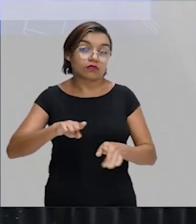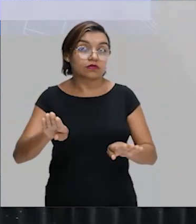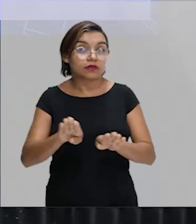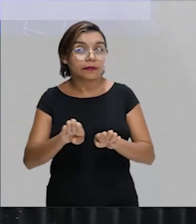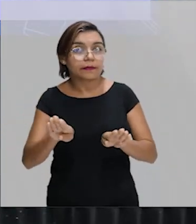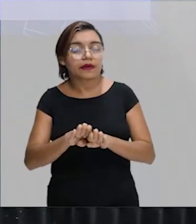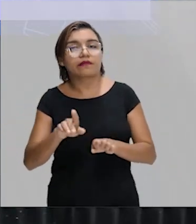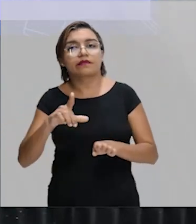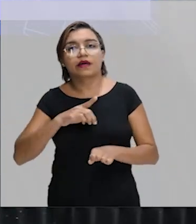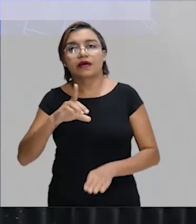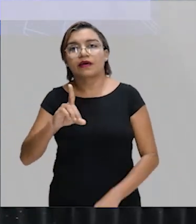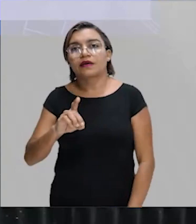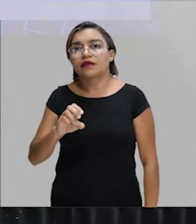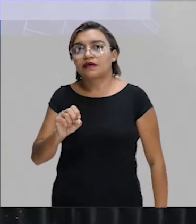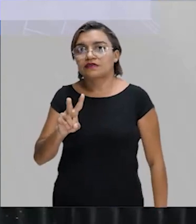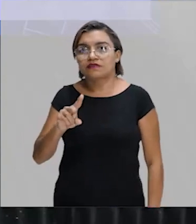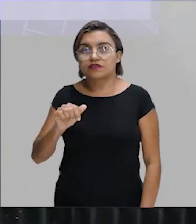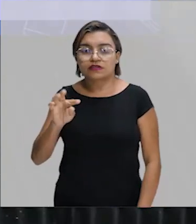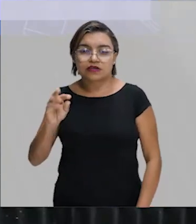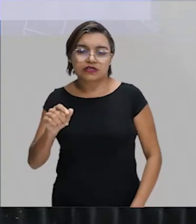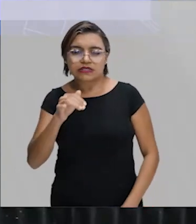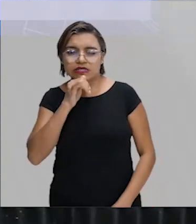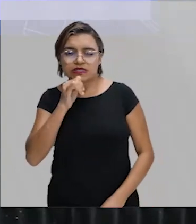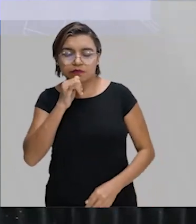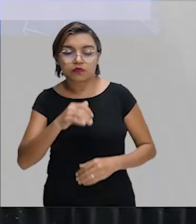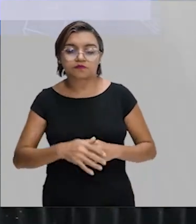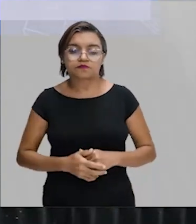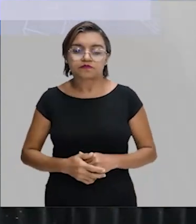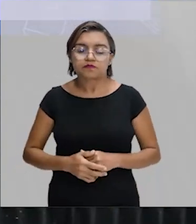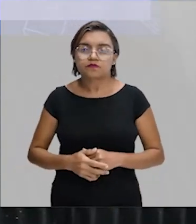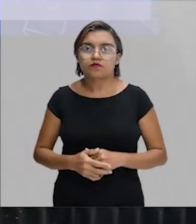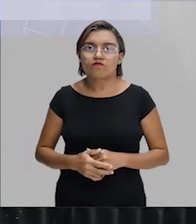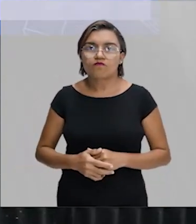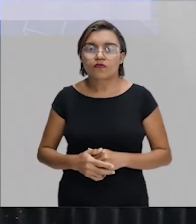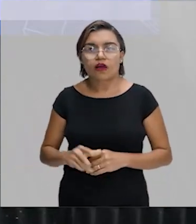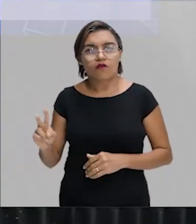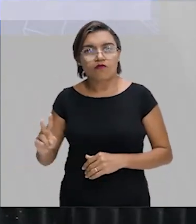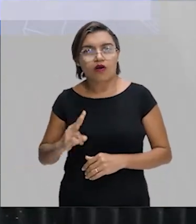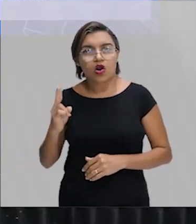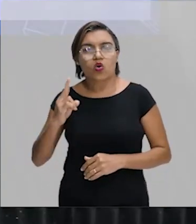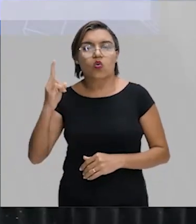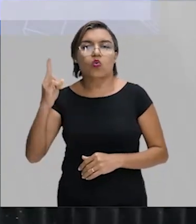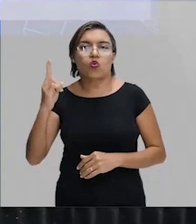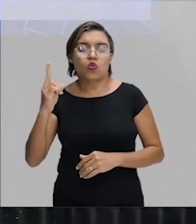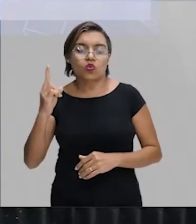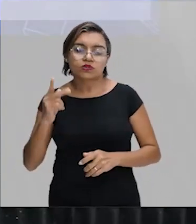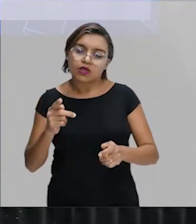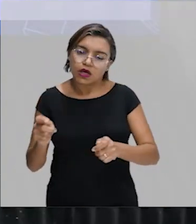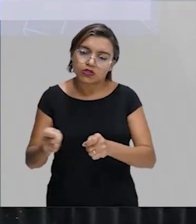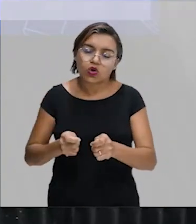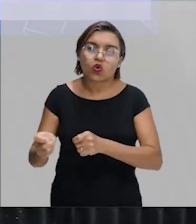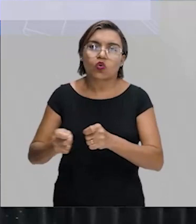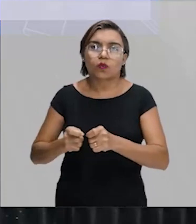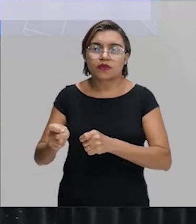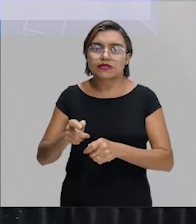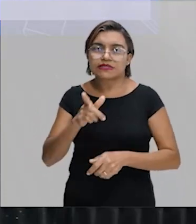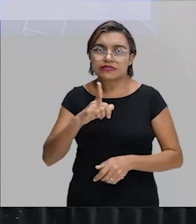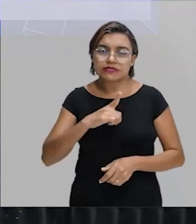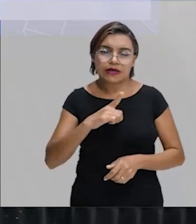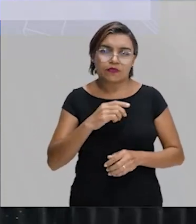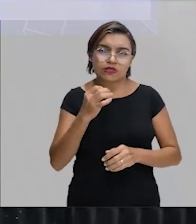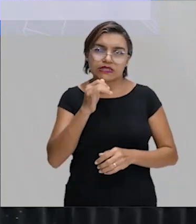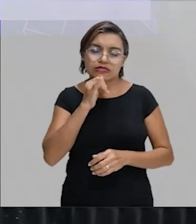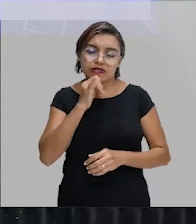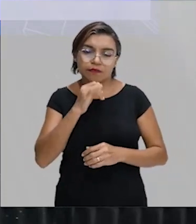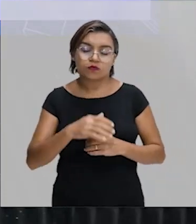desvantagens, como, por exemplo, a massificação dos valores e crenças das economias dominantes. Nós temos aí, por exemplo,